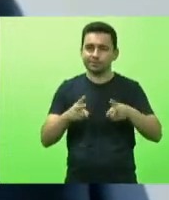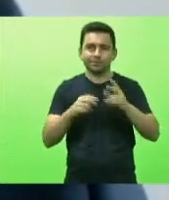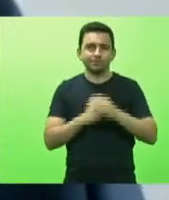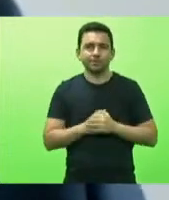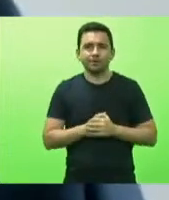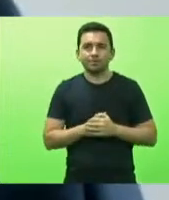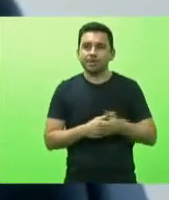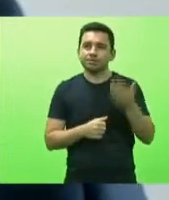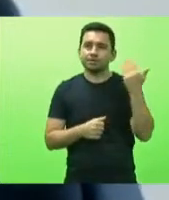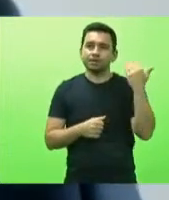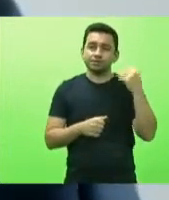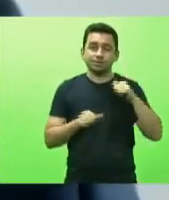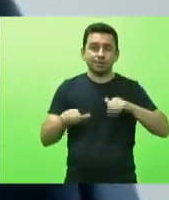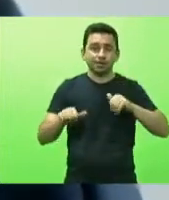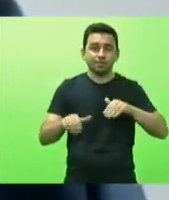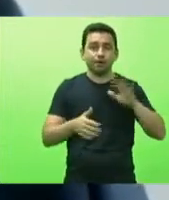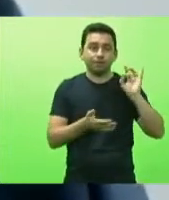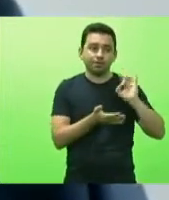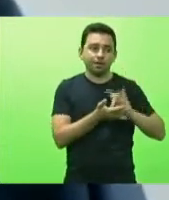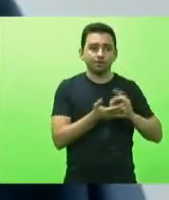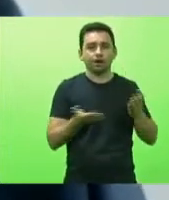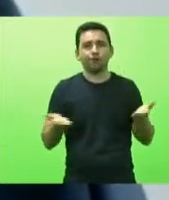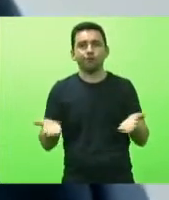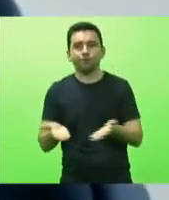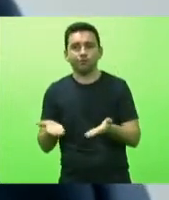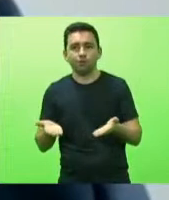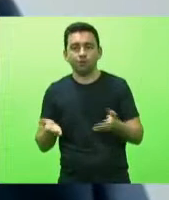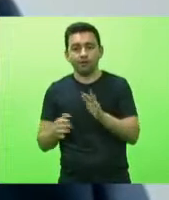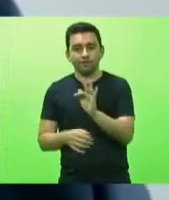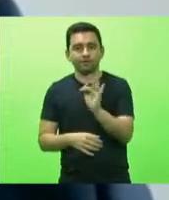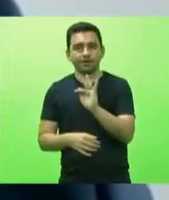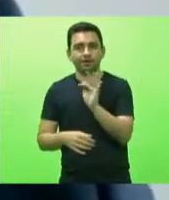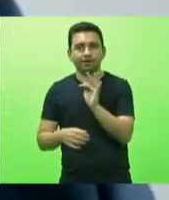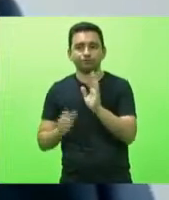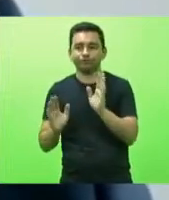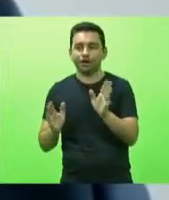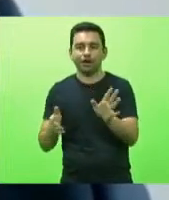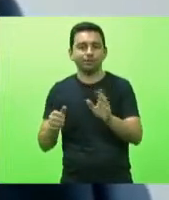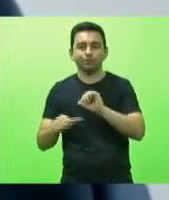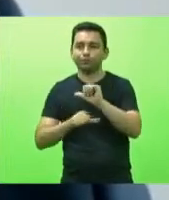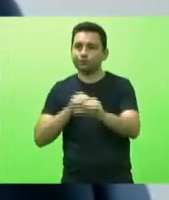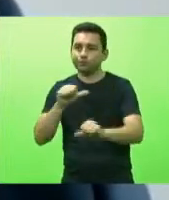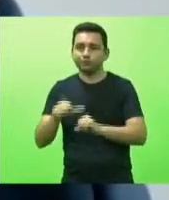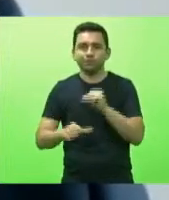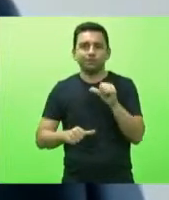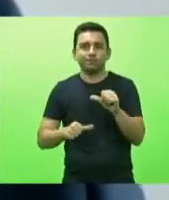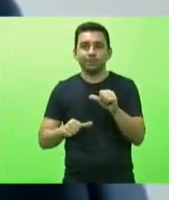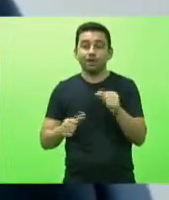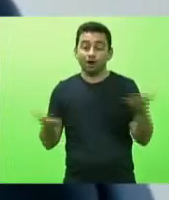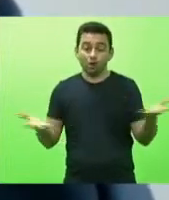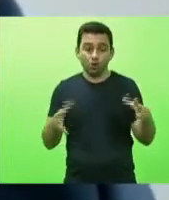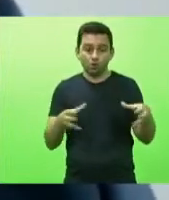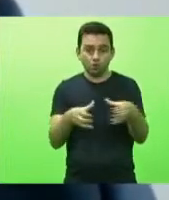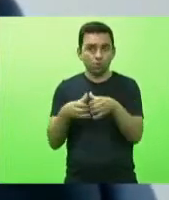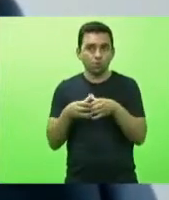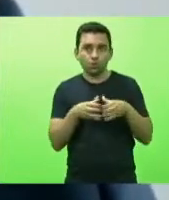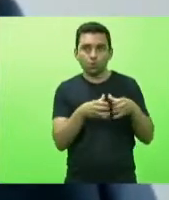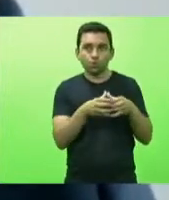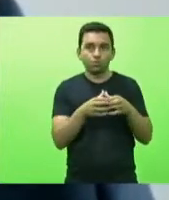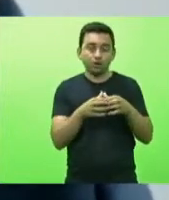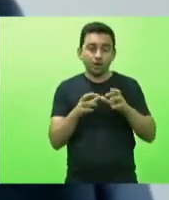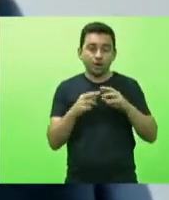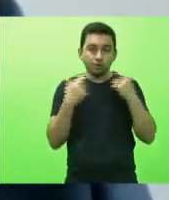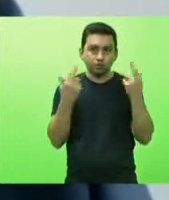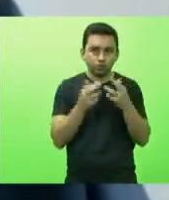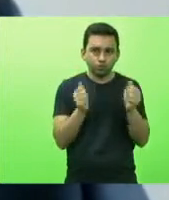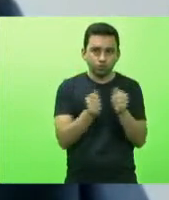era verdade lá em setembro deixou de ser verdade agora em fevereiro então essa semana as equipes estão reunidas para definir também essa questão